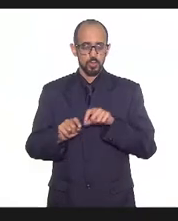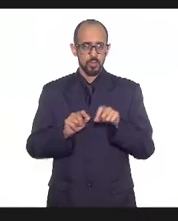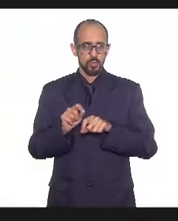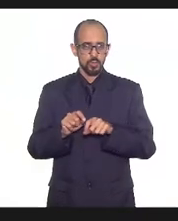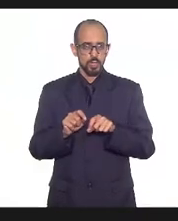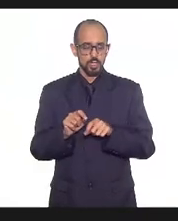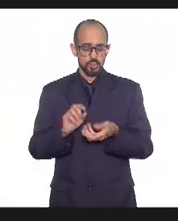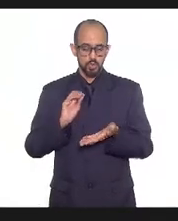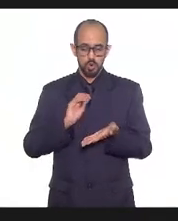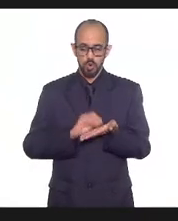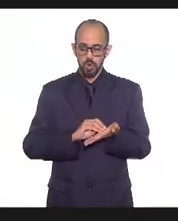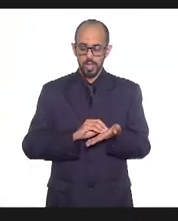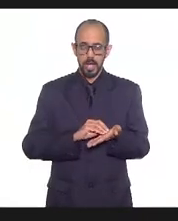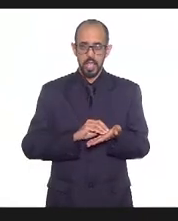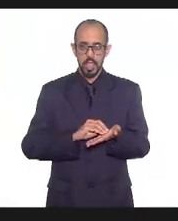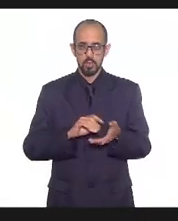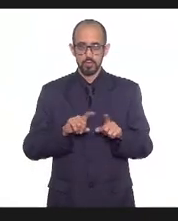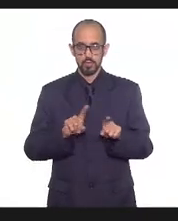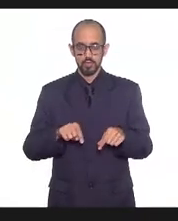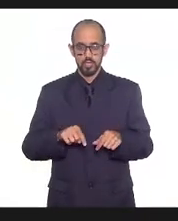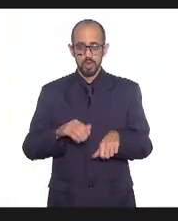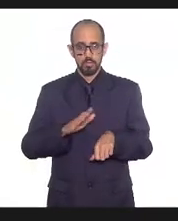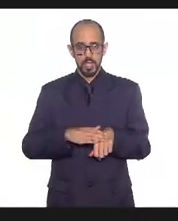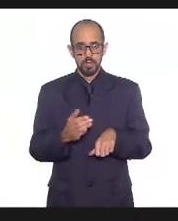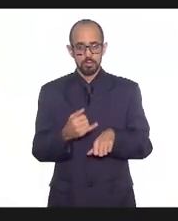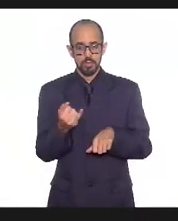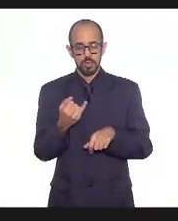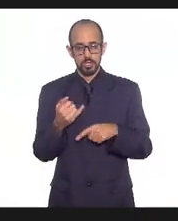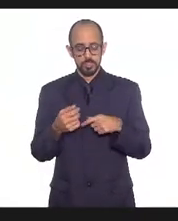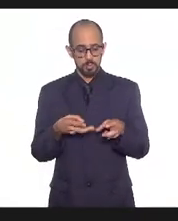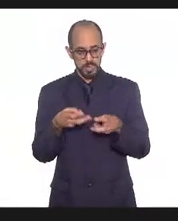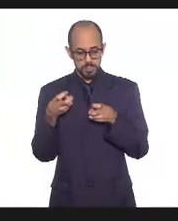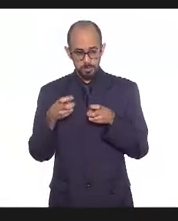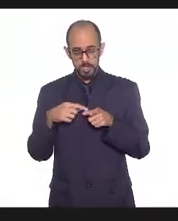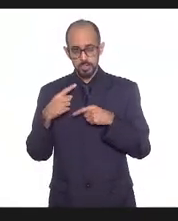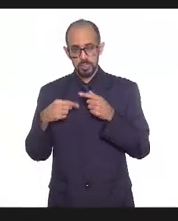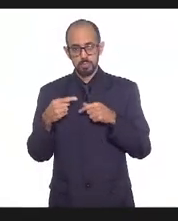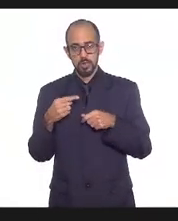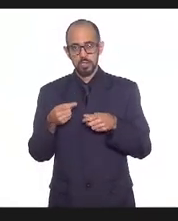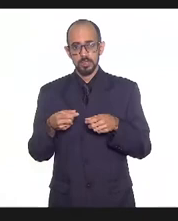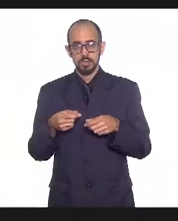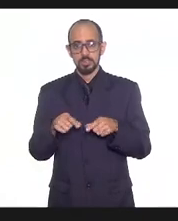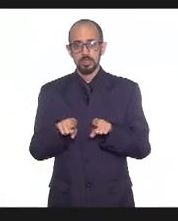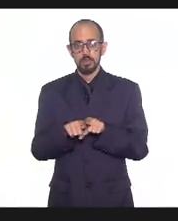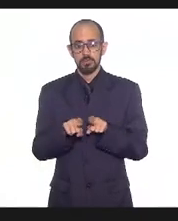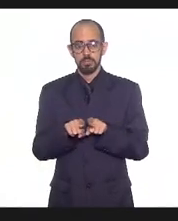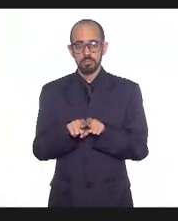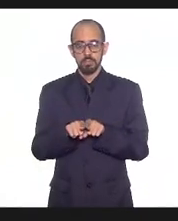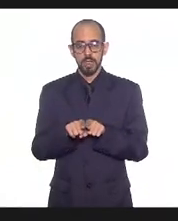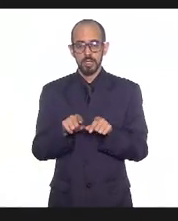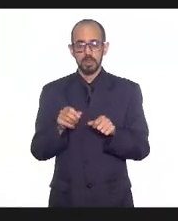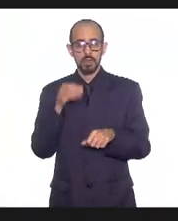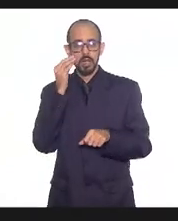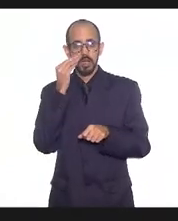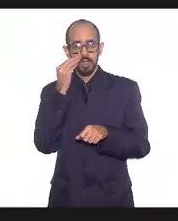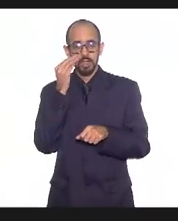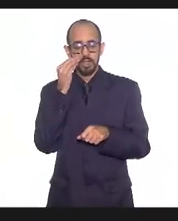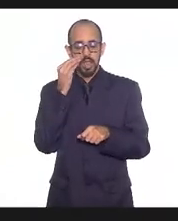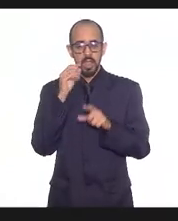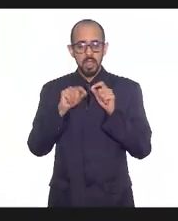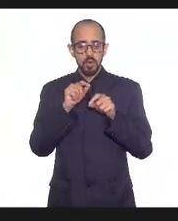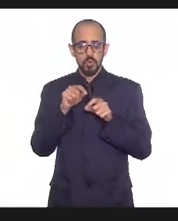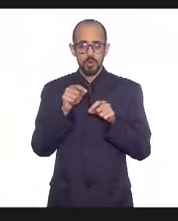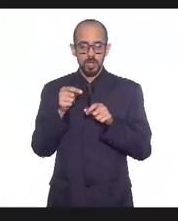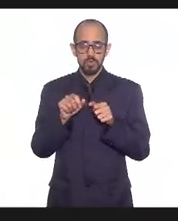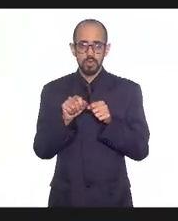essenciais ver a exposição e depois conhecer quem realmente estava adoecendo mais e tentar com esse conhecimento fazer a